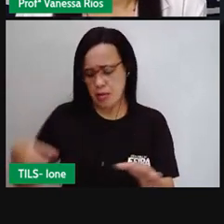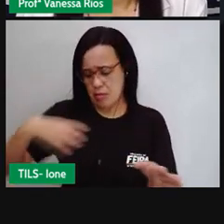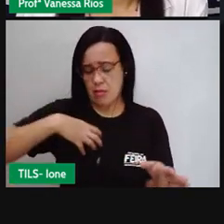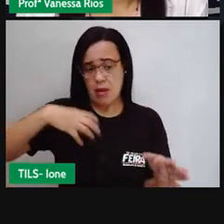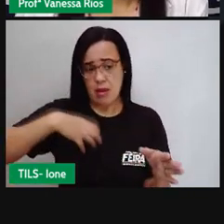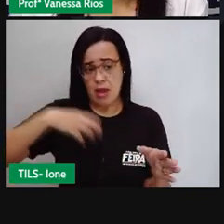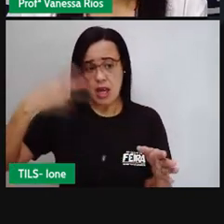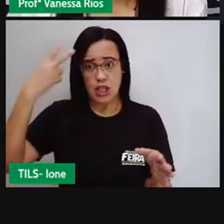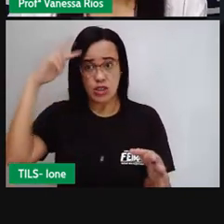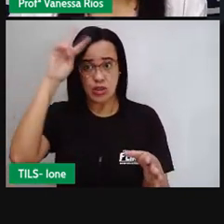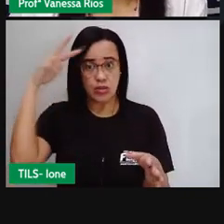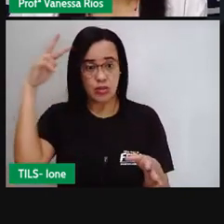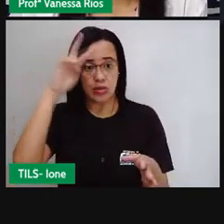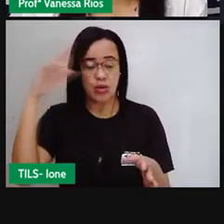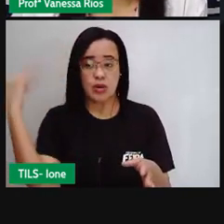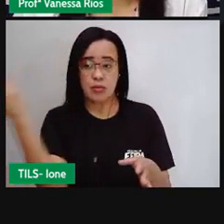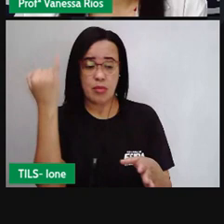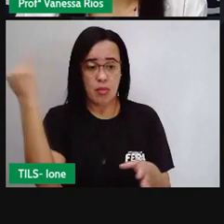do Brasil.